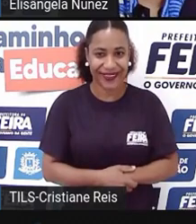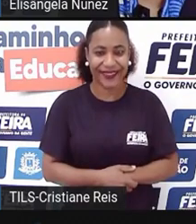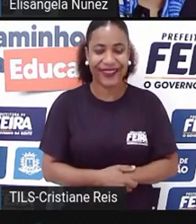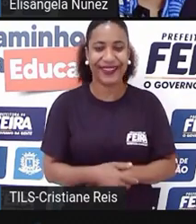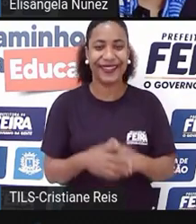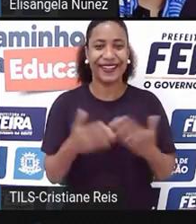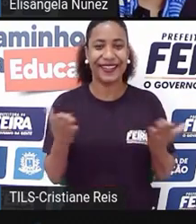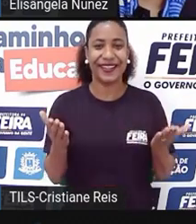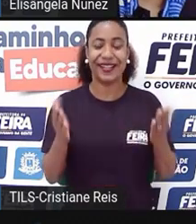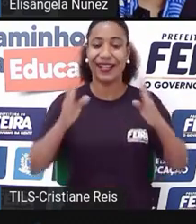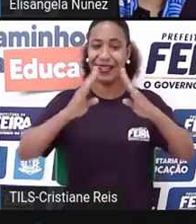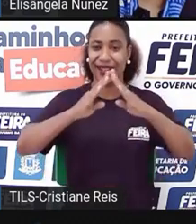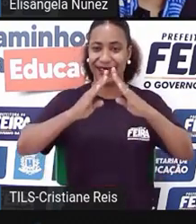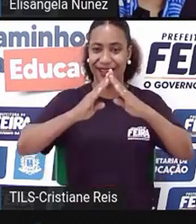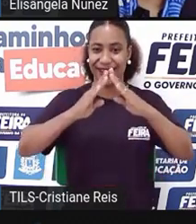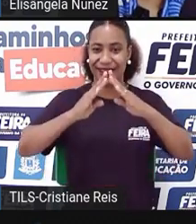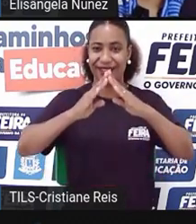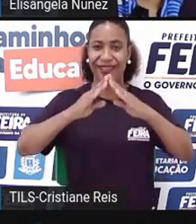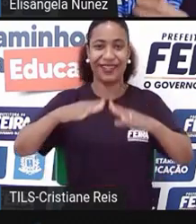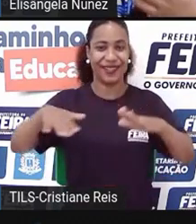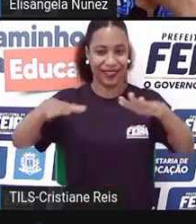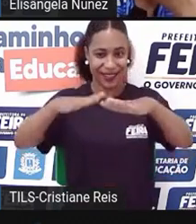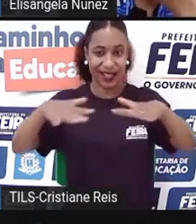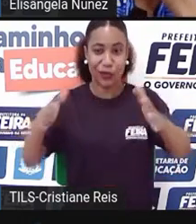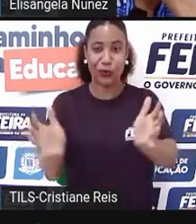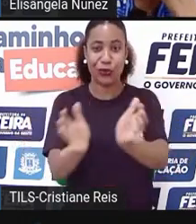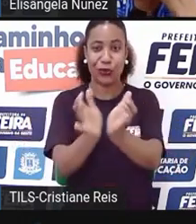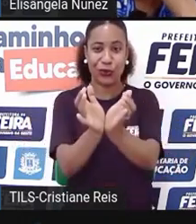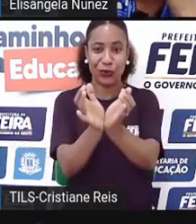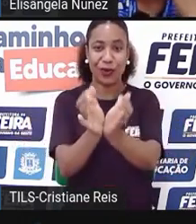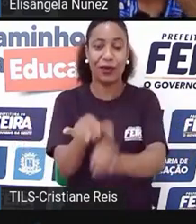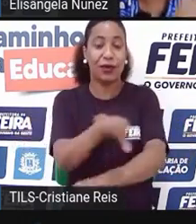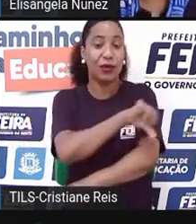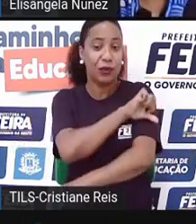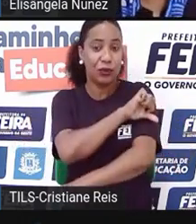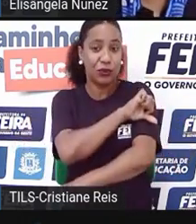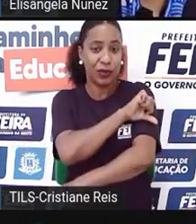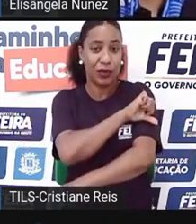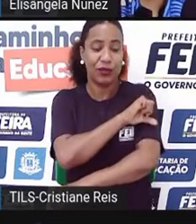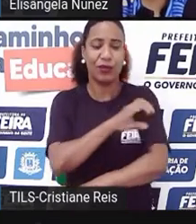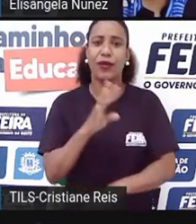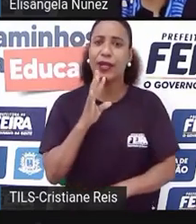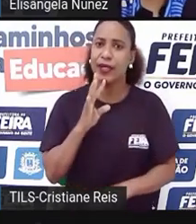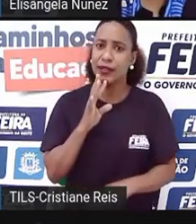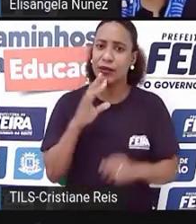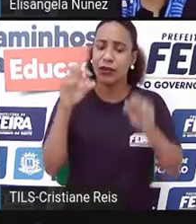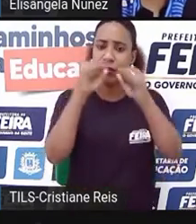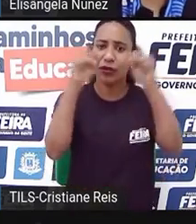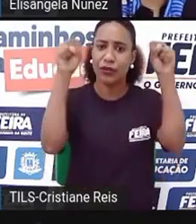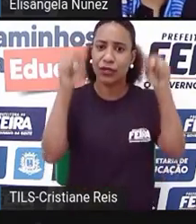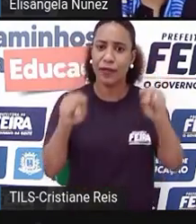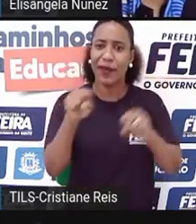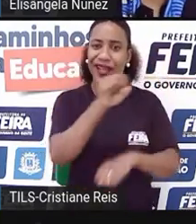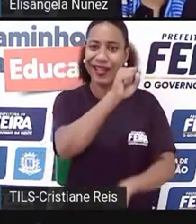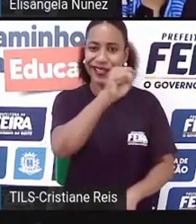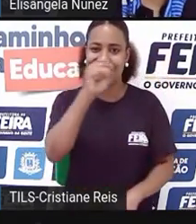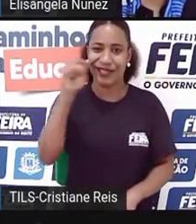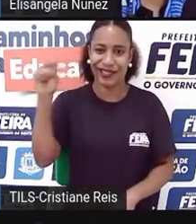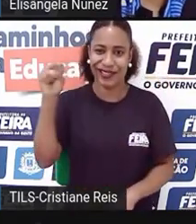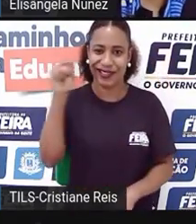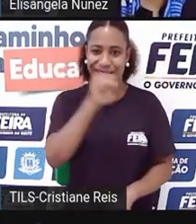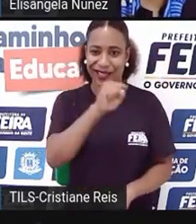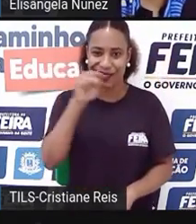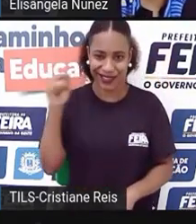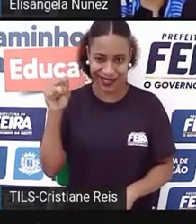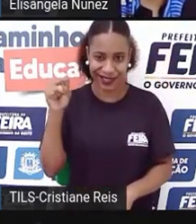o pessoal aí de casa, vocês aí do nono ano, gente, vocês já devem ter ouvido falar do Sistema S, né? Talvez, não assim com